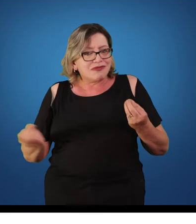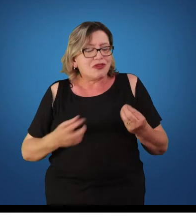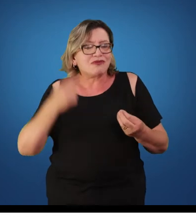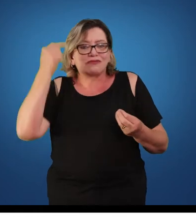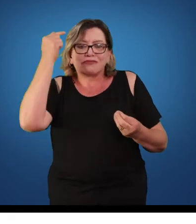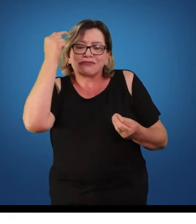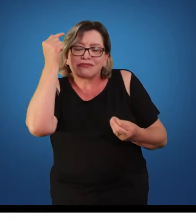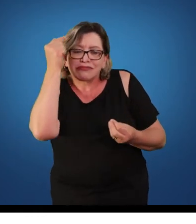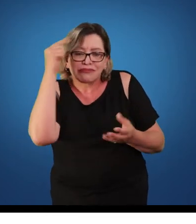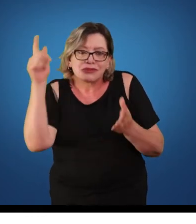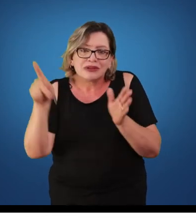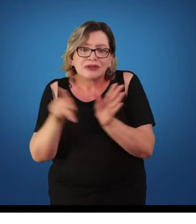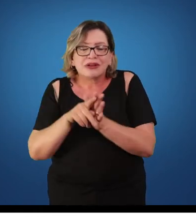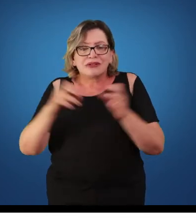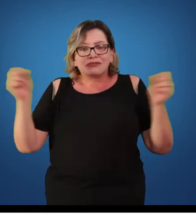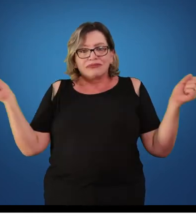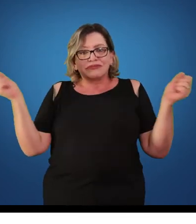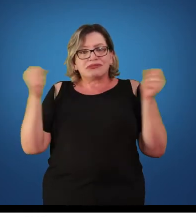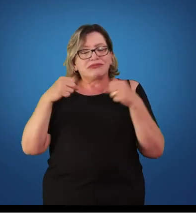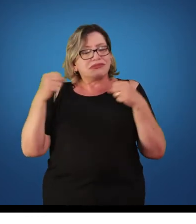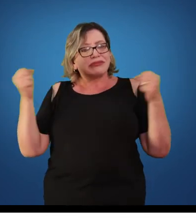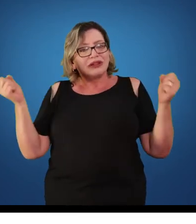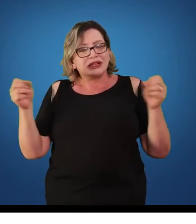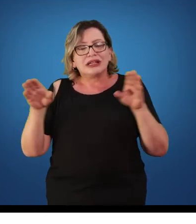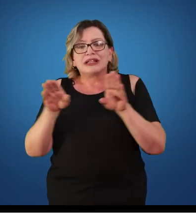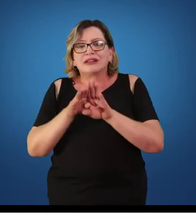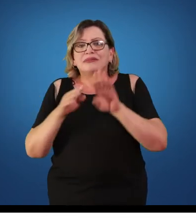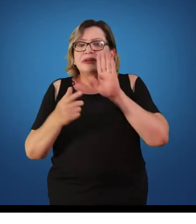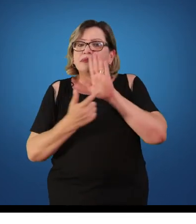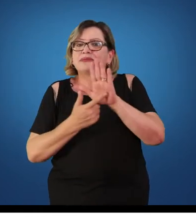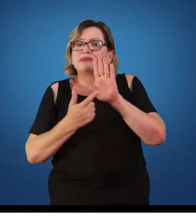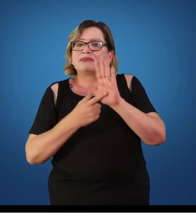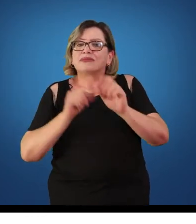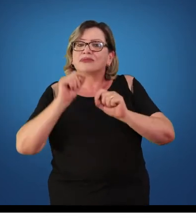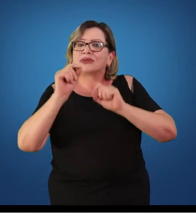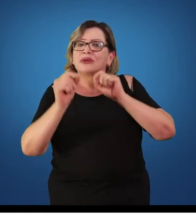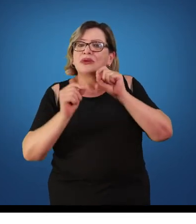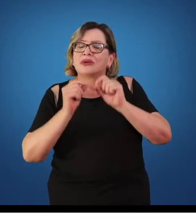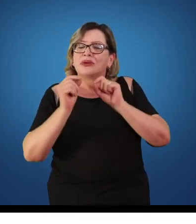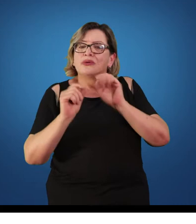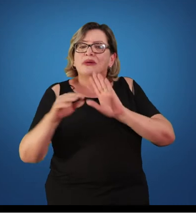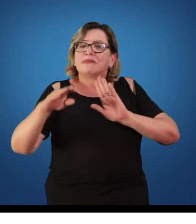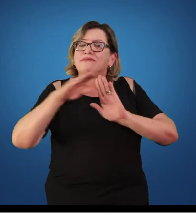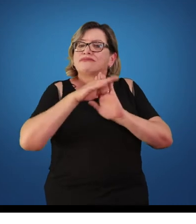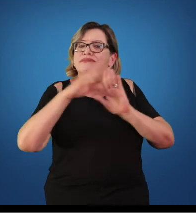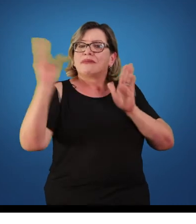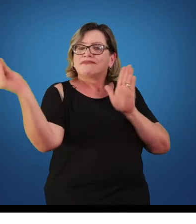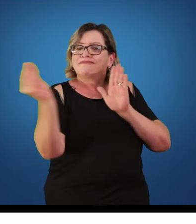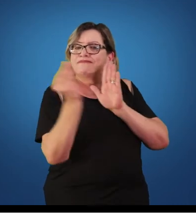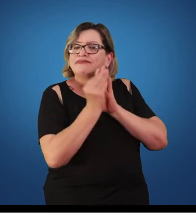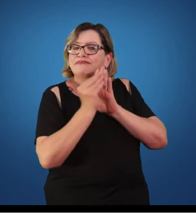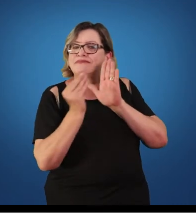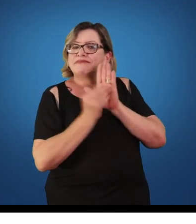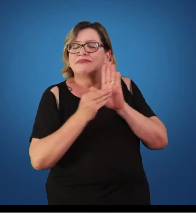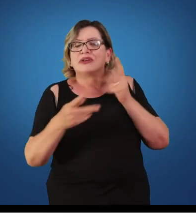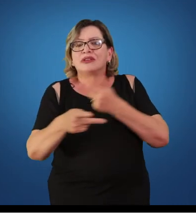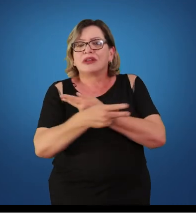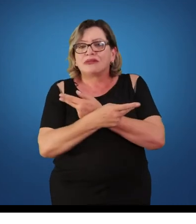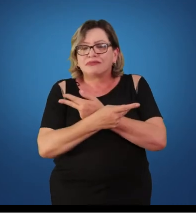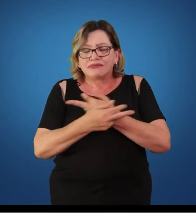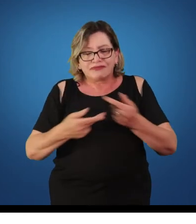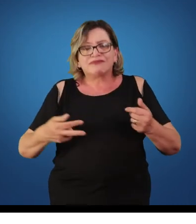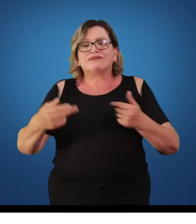educação física, bem como definem princípios norteadores de uma nova proposta. As